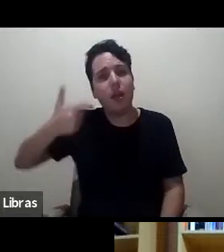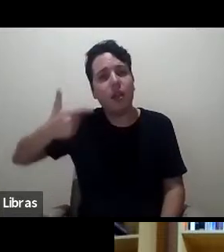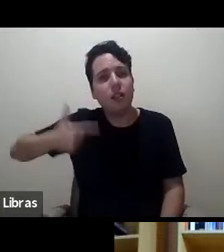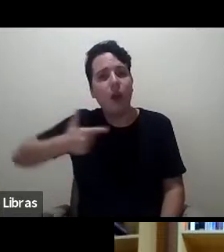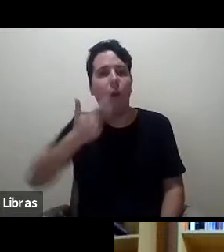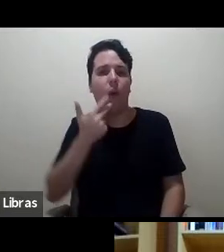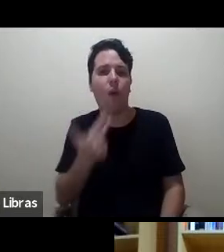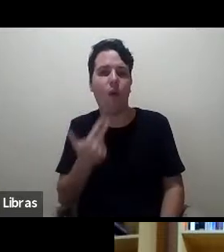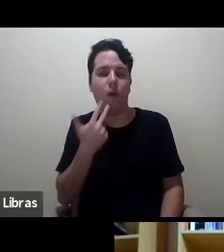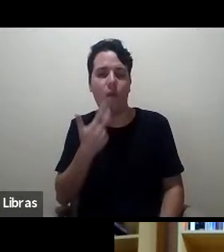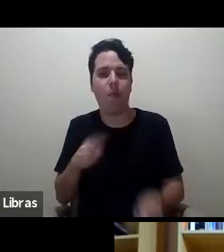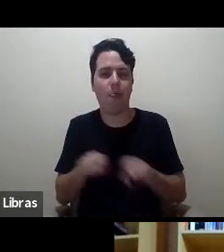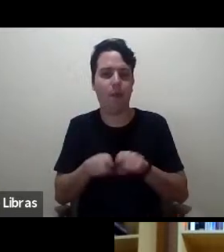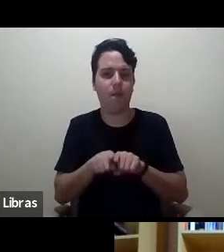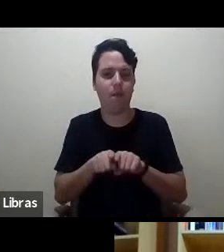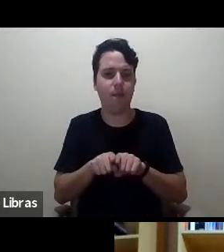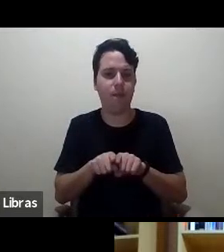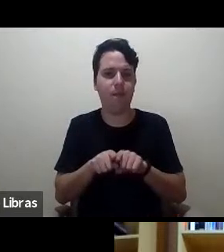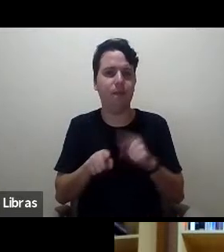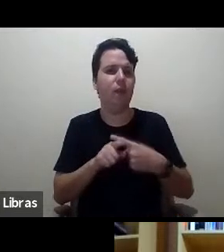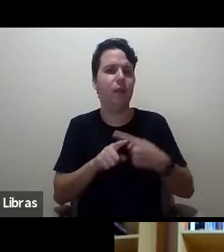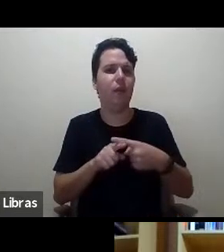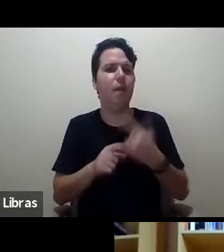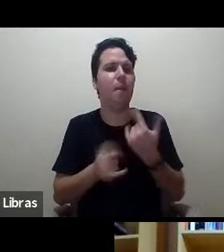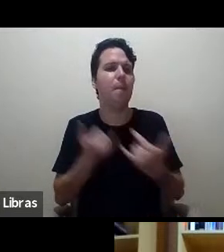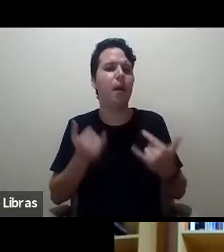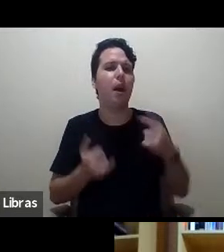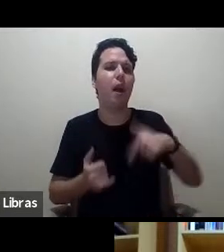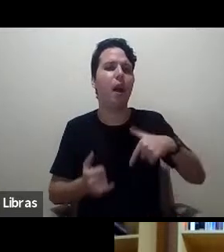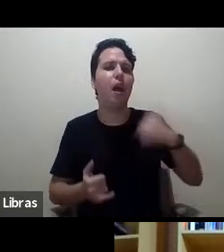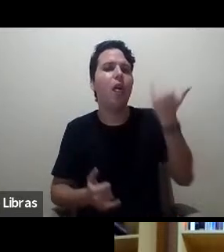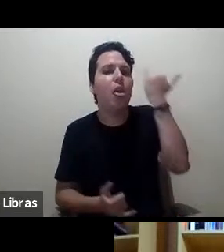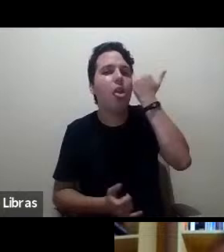é muito preguiçoso.